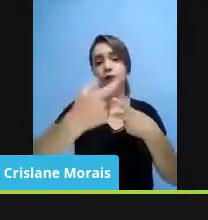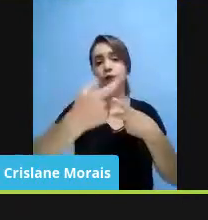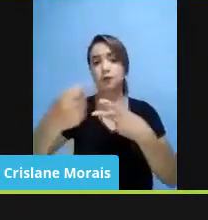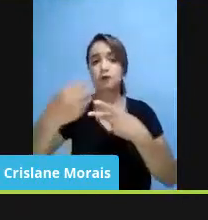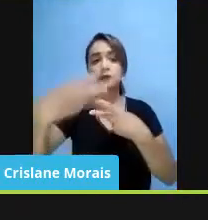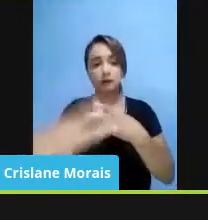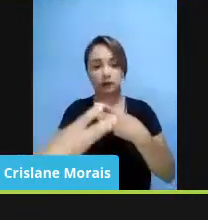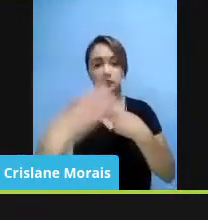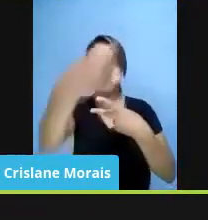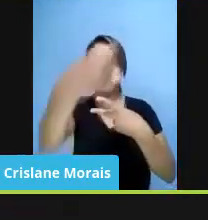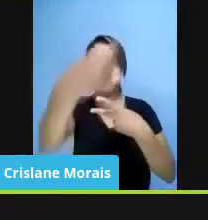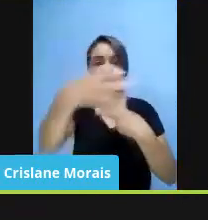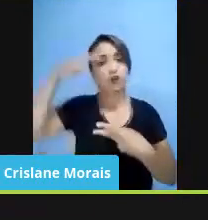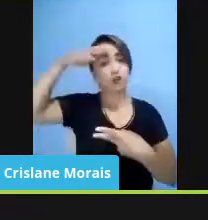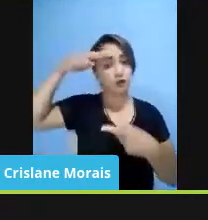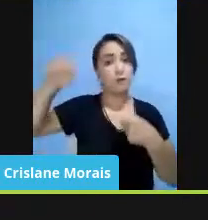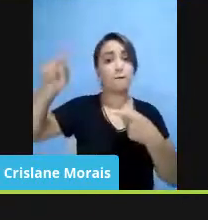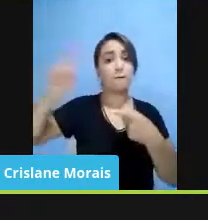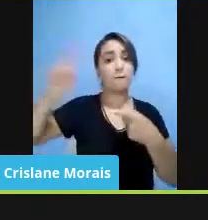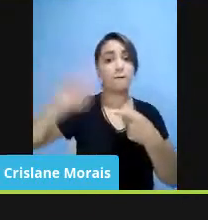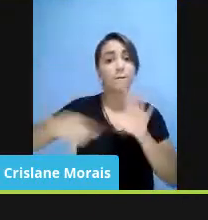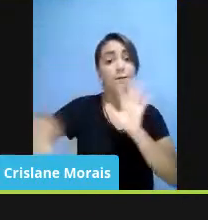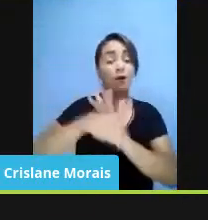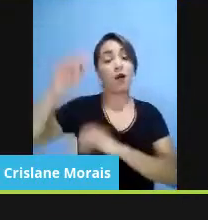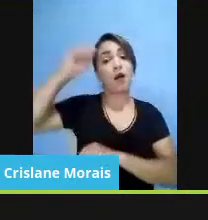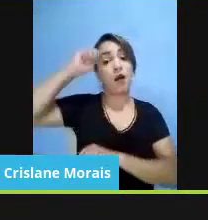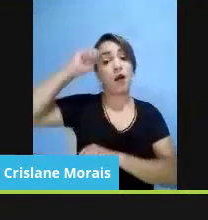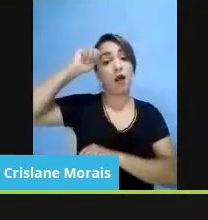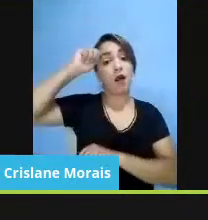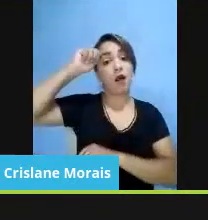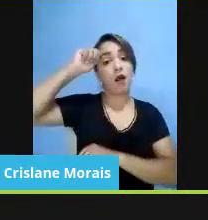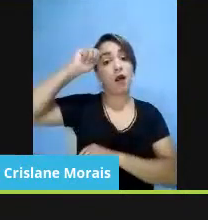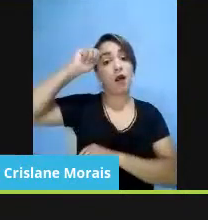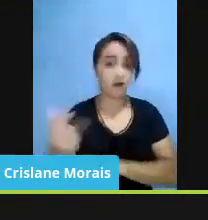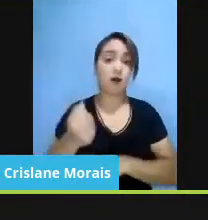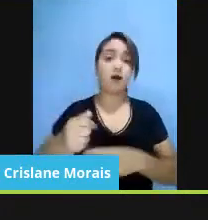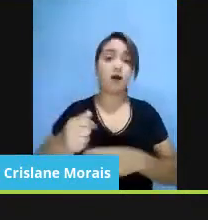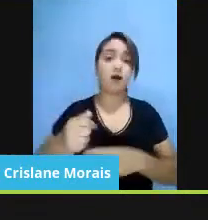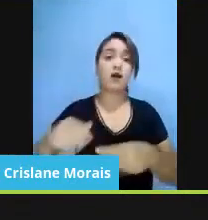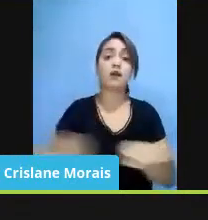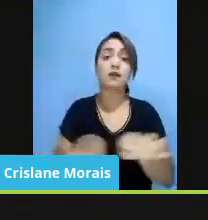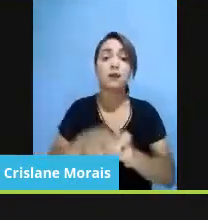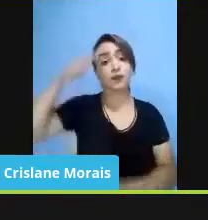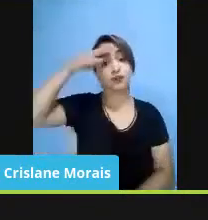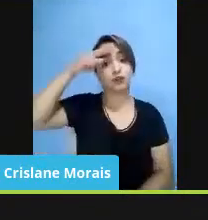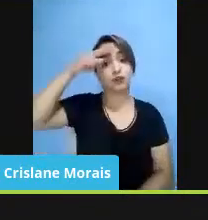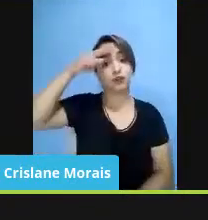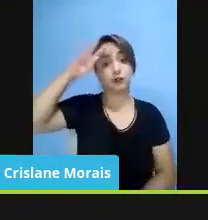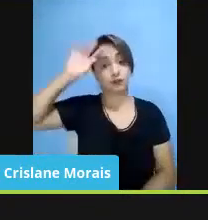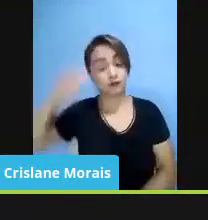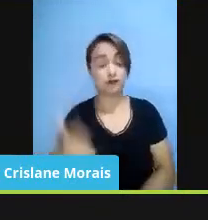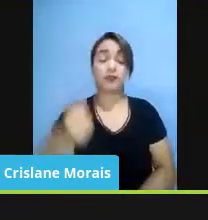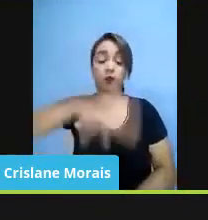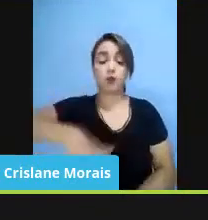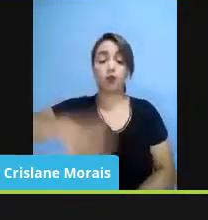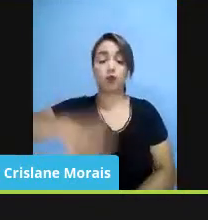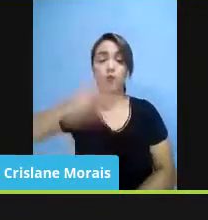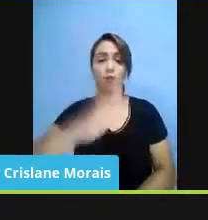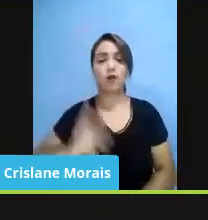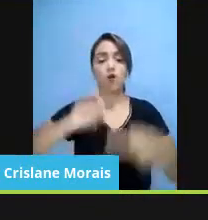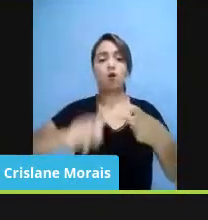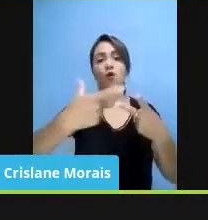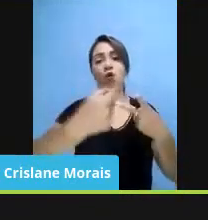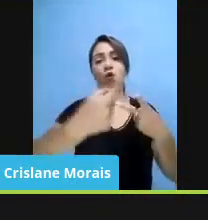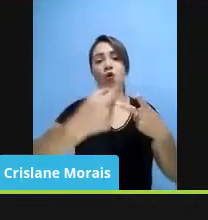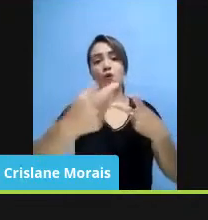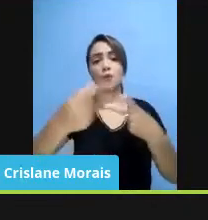africana, a história da diáspora africana e da história africana no Brasil, e outra da 2008, sobre a história indígena, a cultura